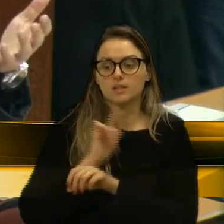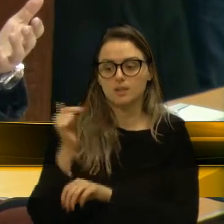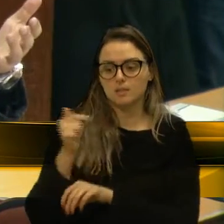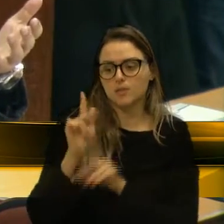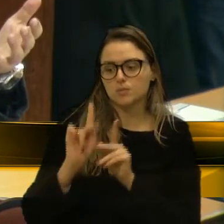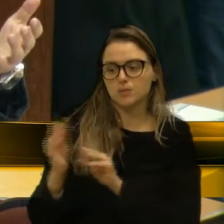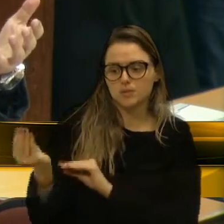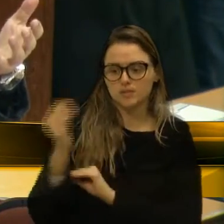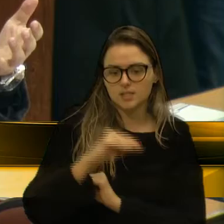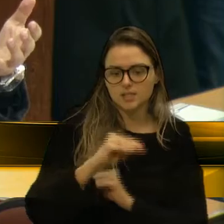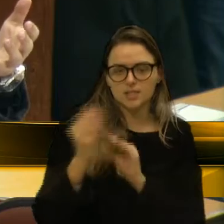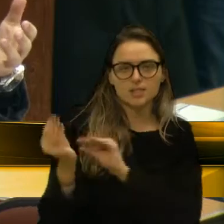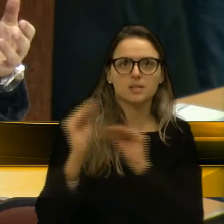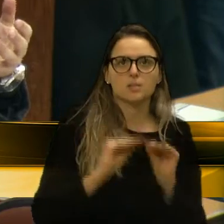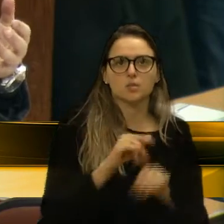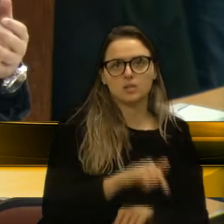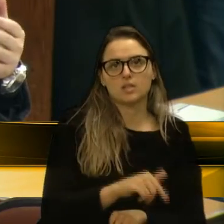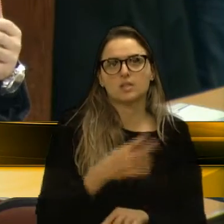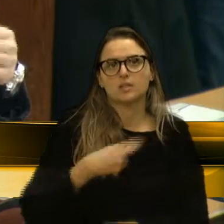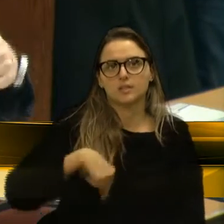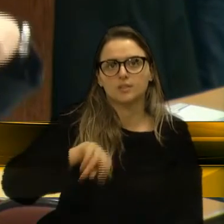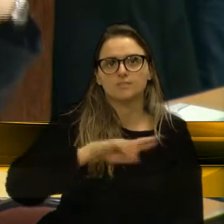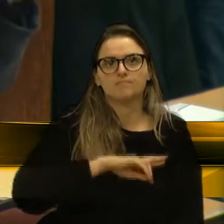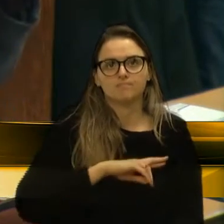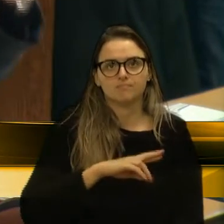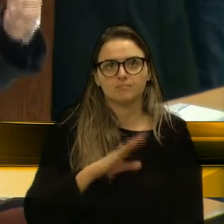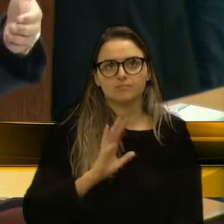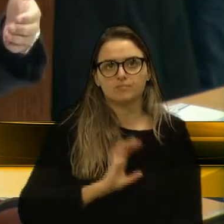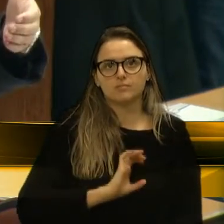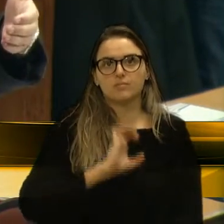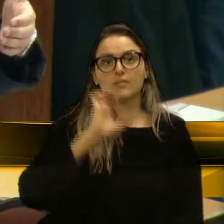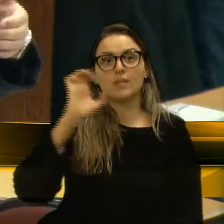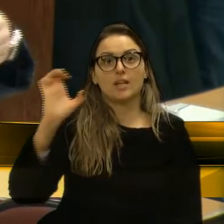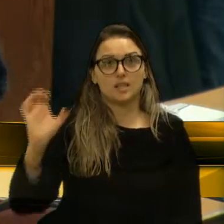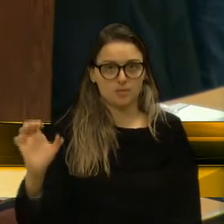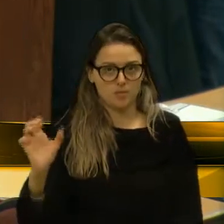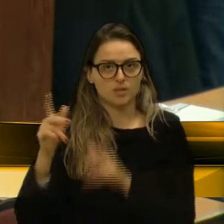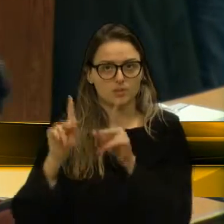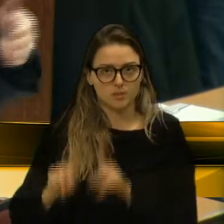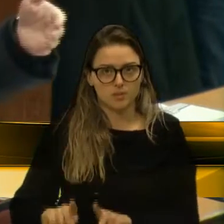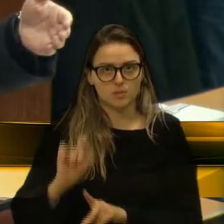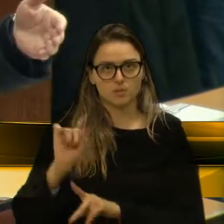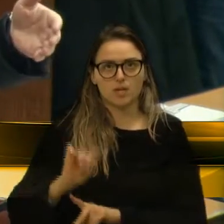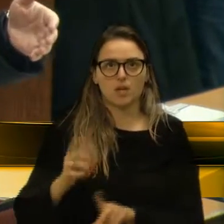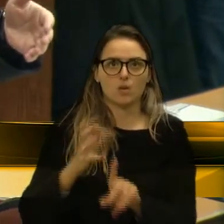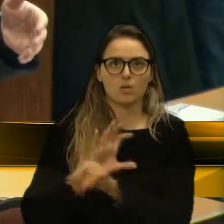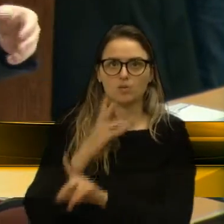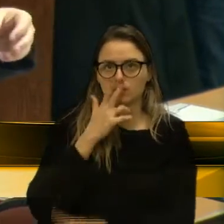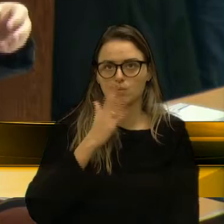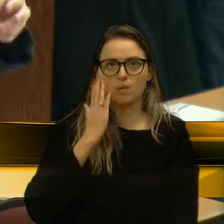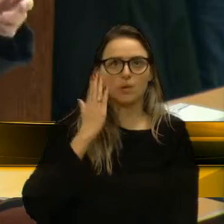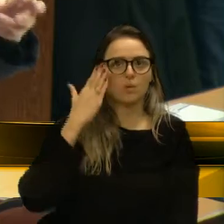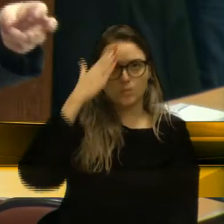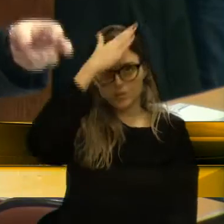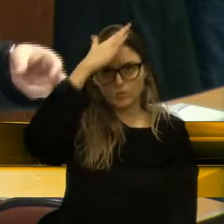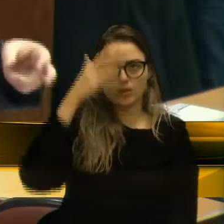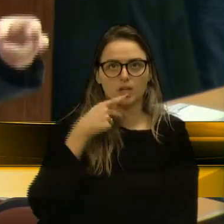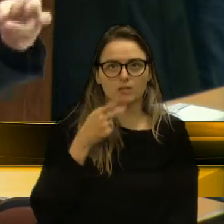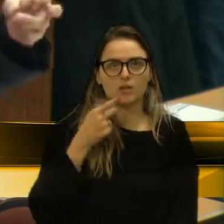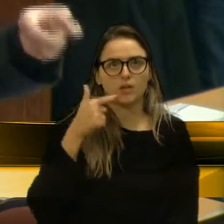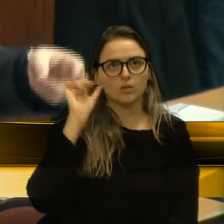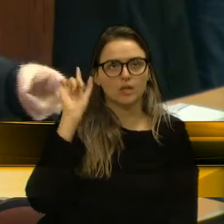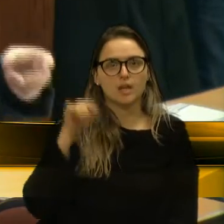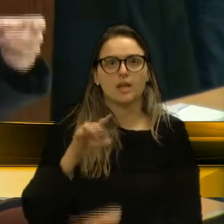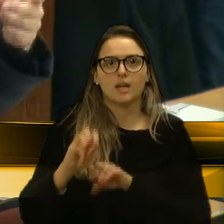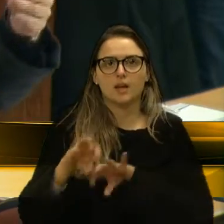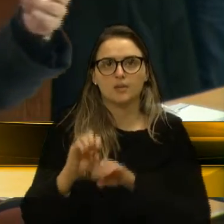E, principalmente isso, a gente acaba exportando aquilo que ele é contra, que ele disse ontem, né? Que é o ensino, que é a